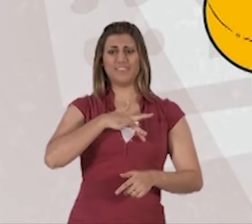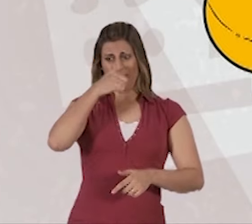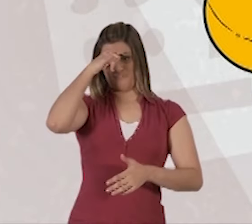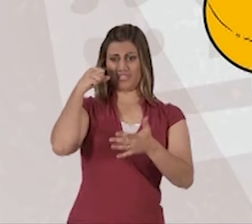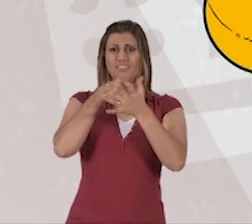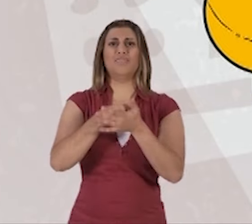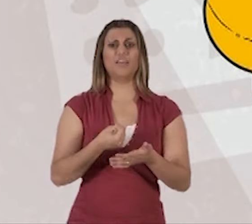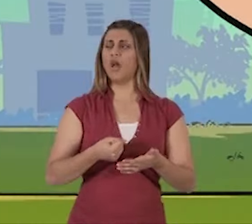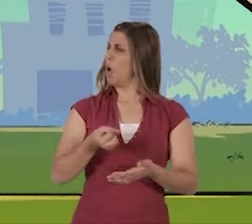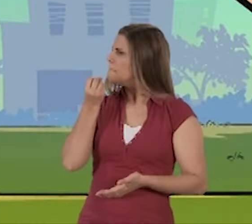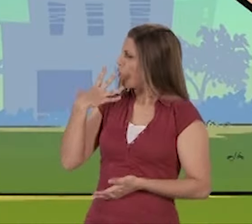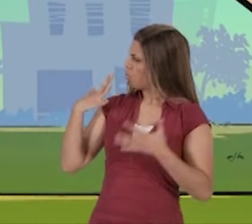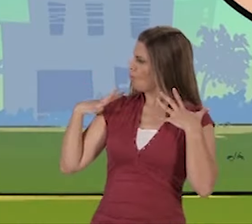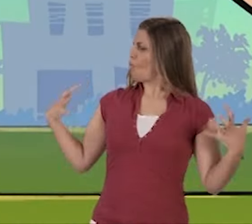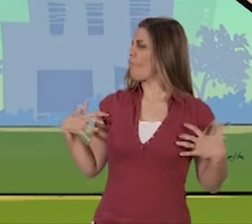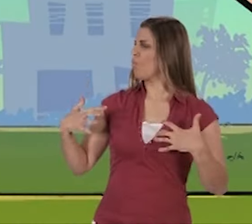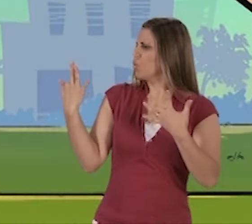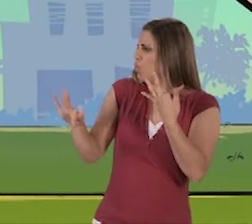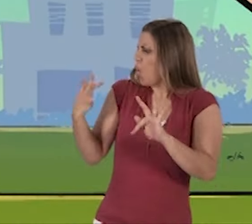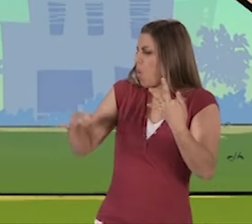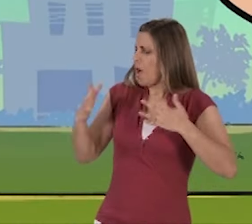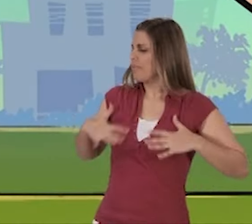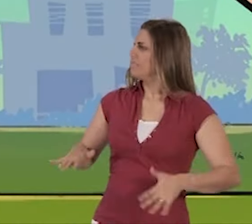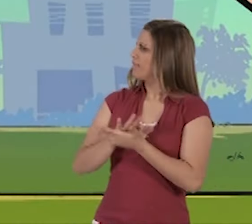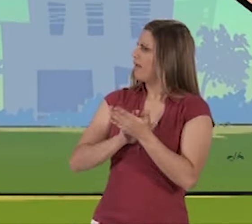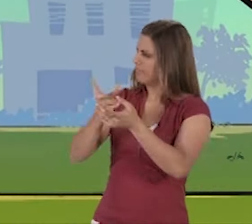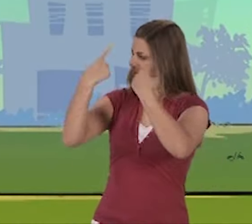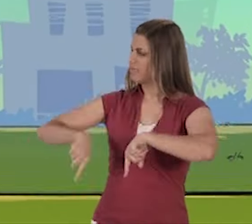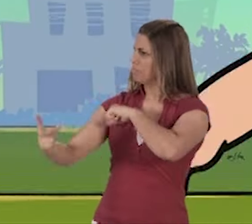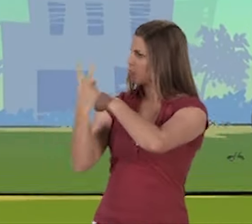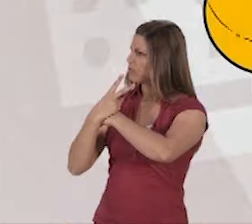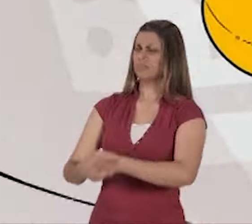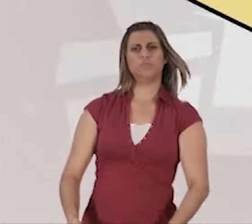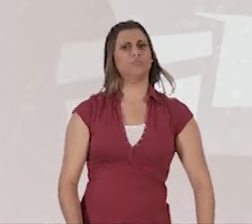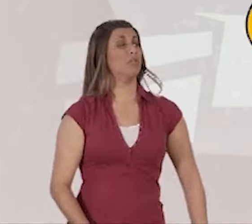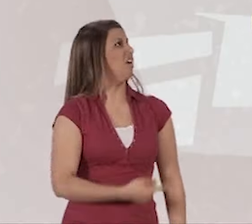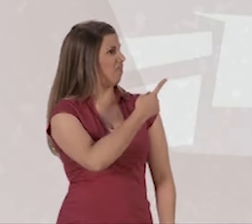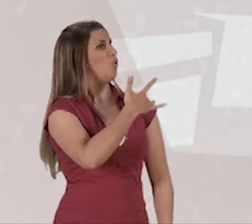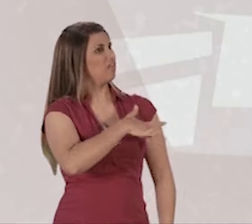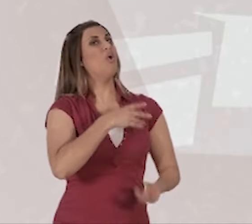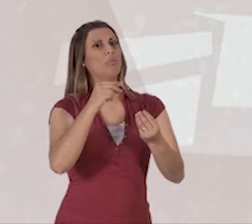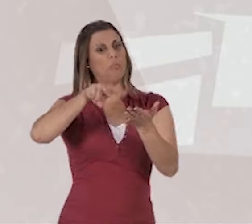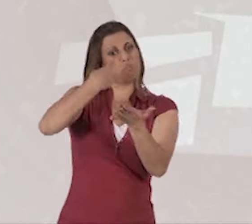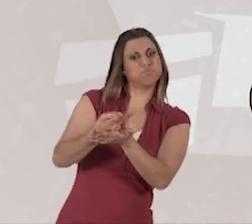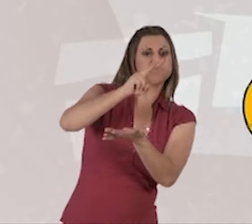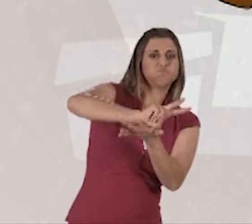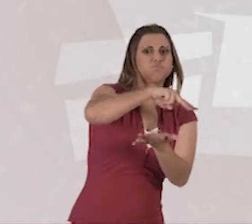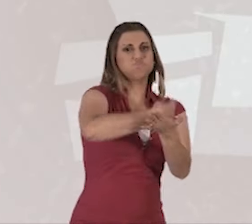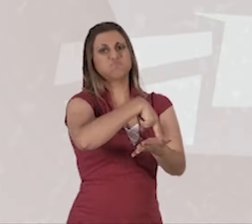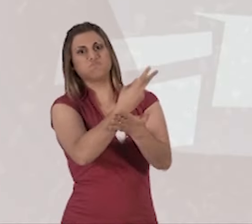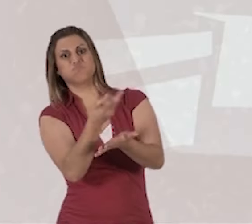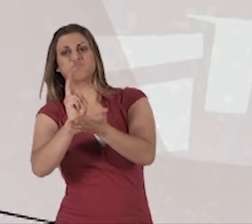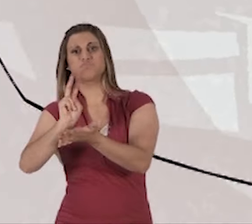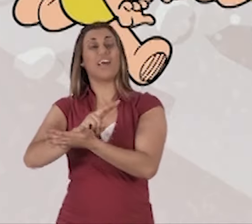Cebolinha, hã? É o sistema anti-topada Franja 2000 e protegia contra tudo! Pois é, só não protegia contra